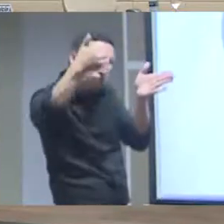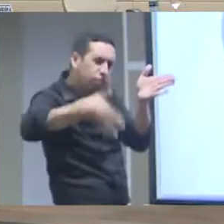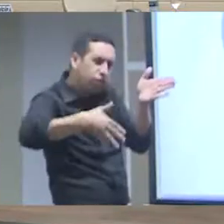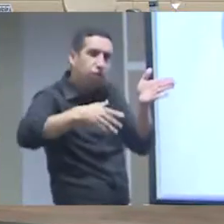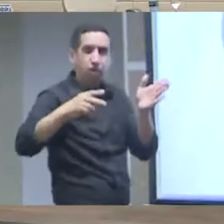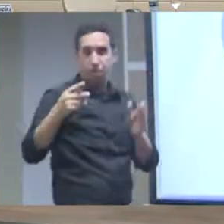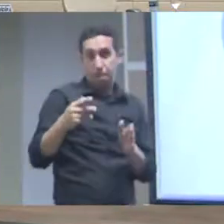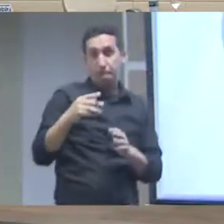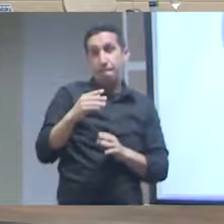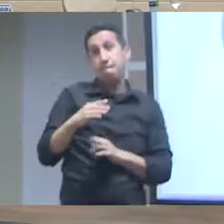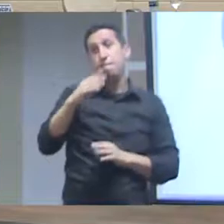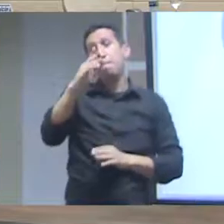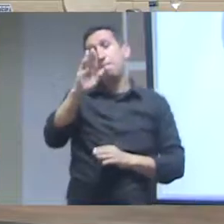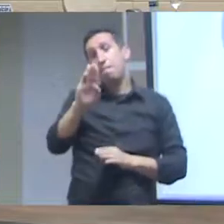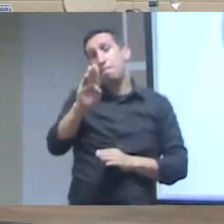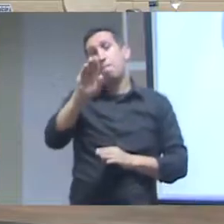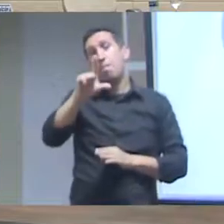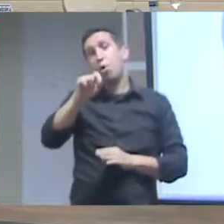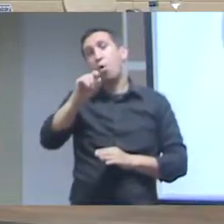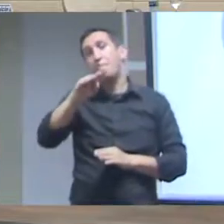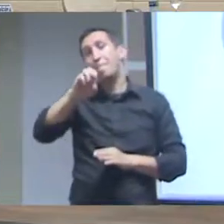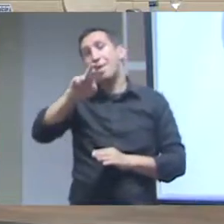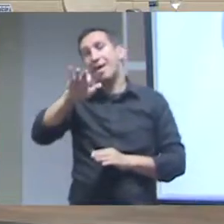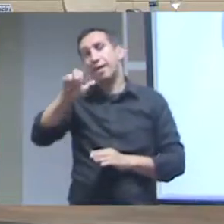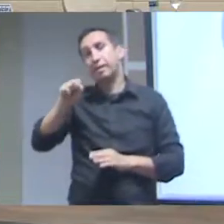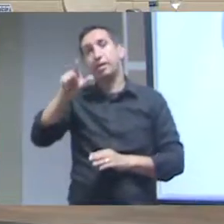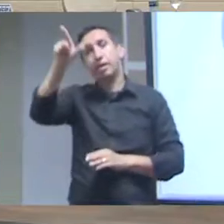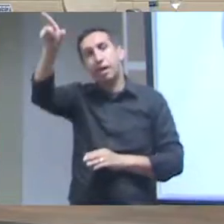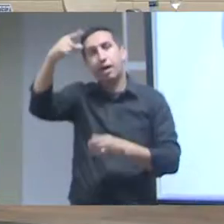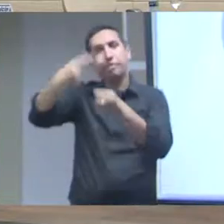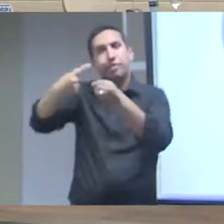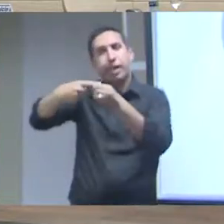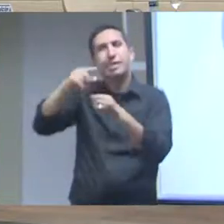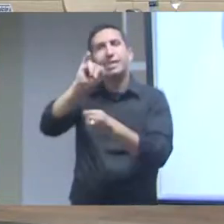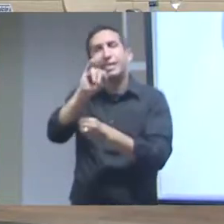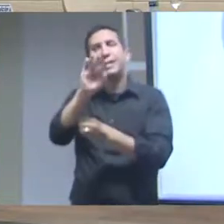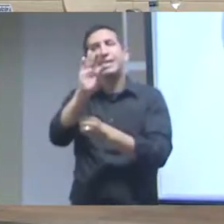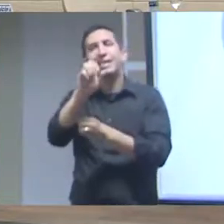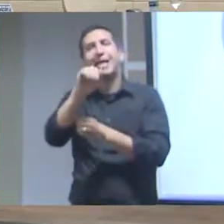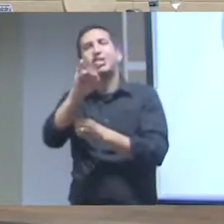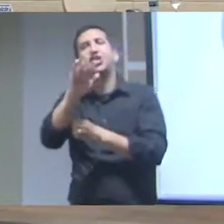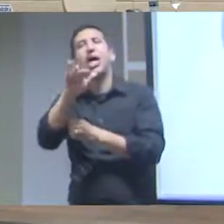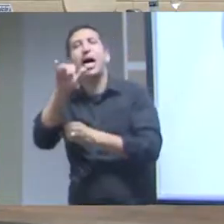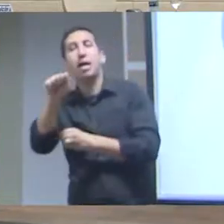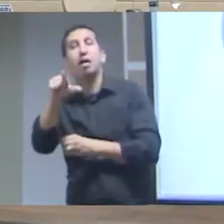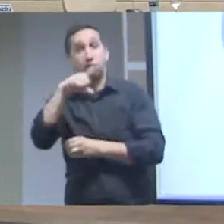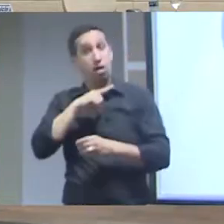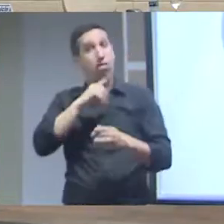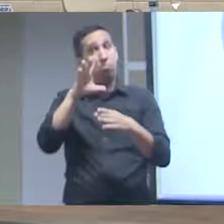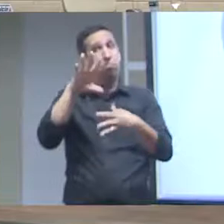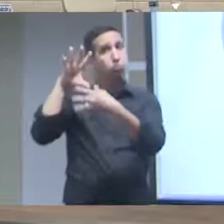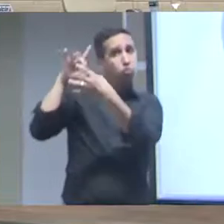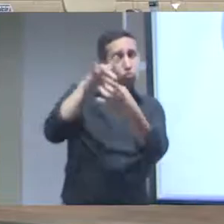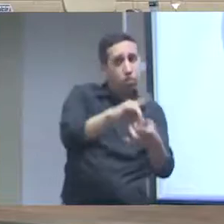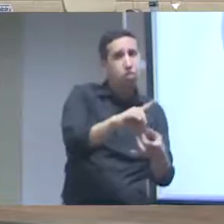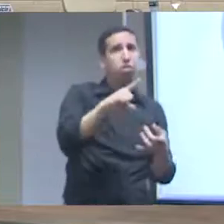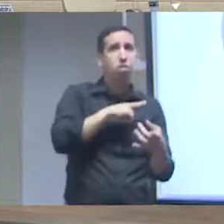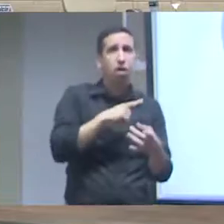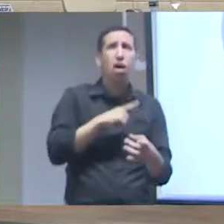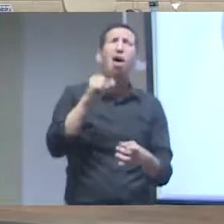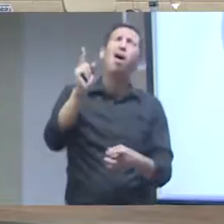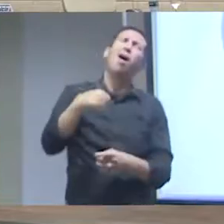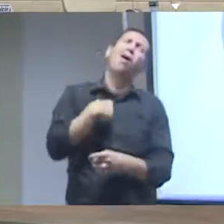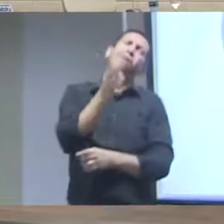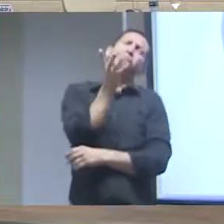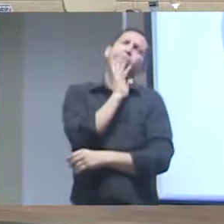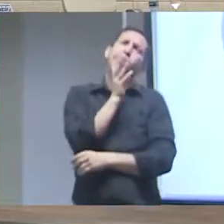pertencem às bromélias e ao parque nacional do Itatiaia esse é o contexto se são as espécies ameaçadas de bromélias do parque nacional de